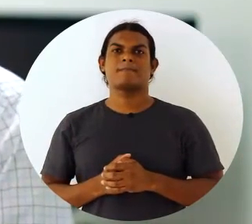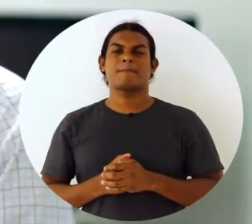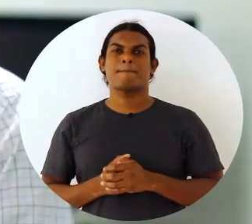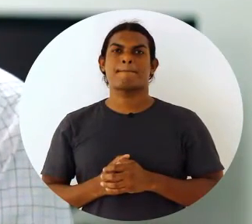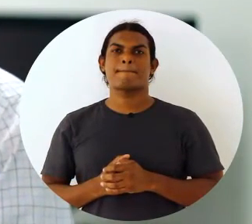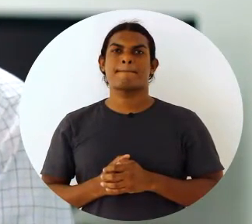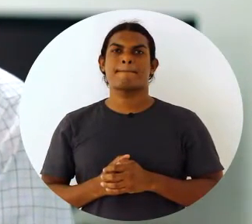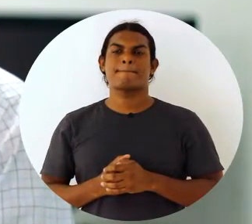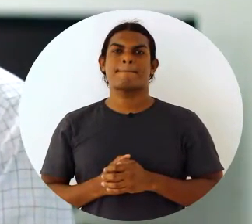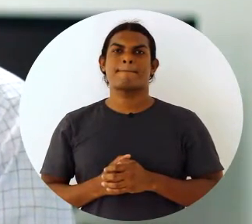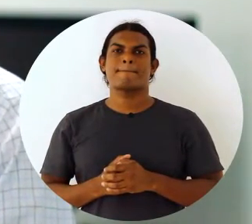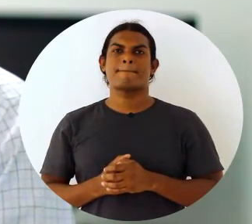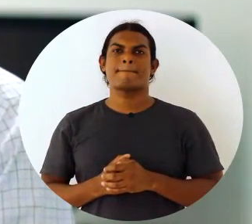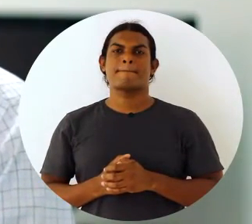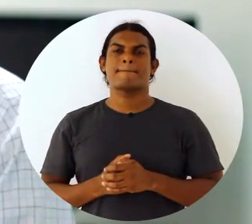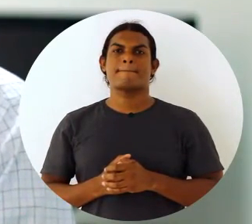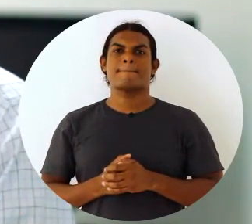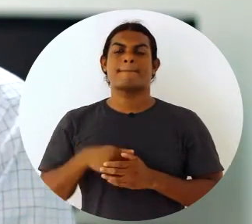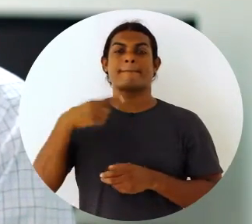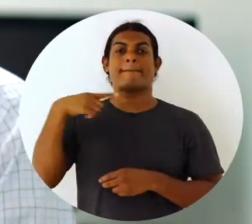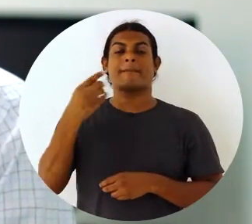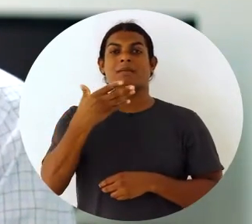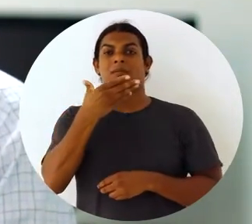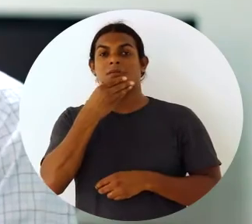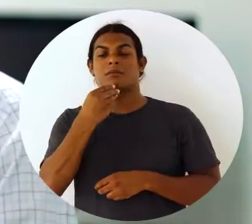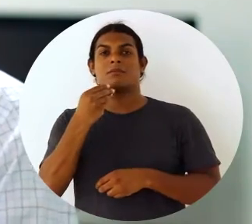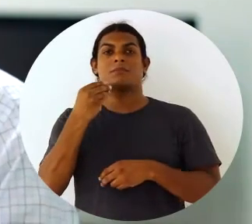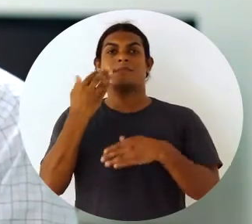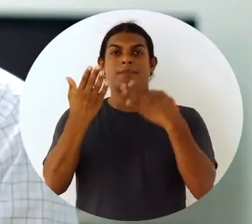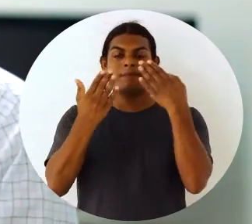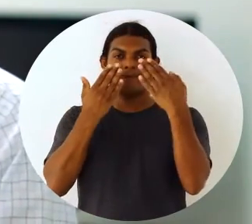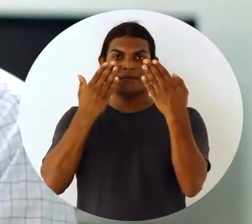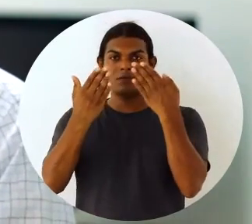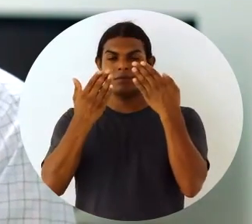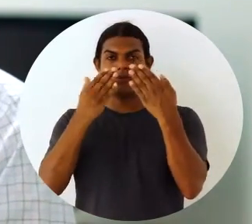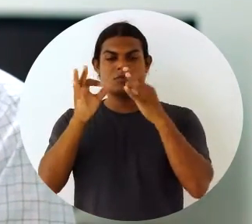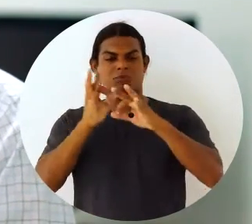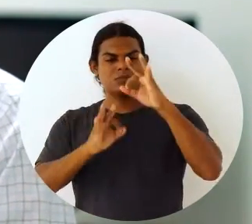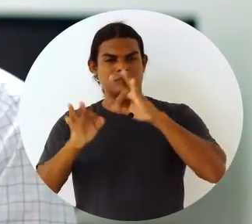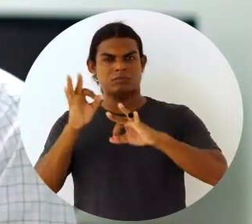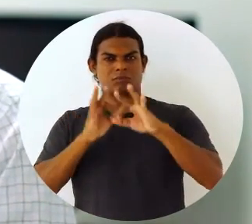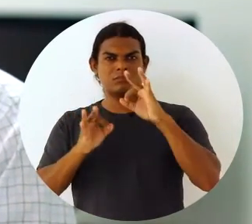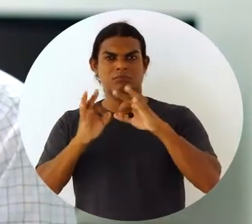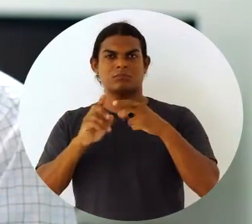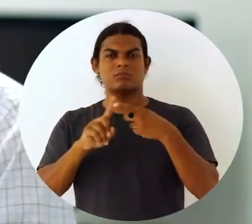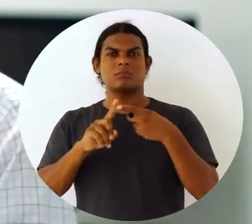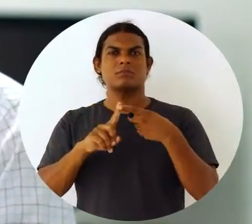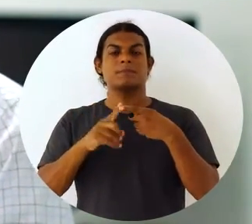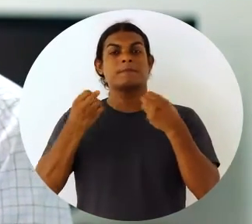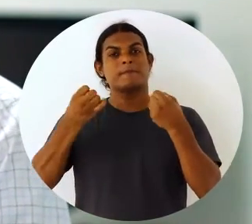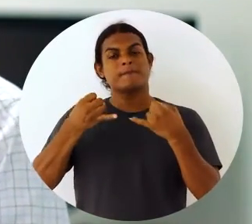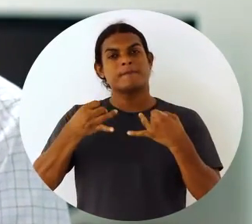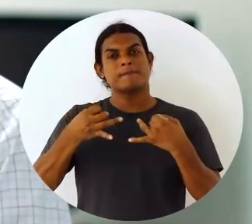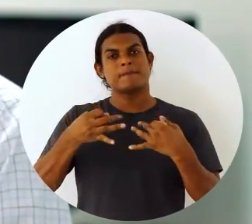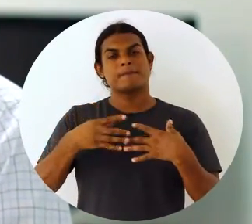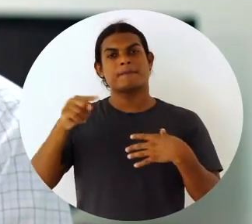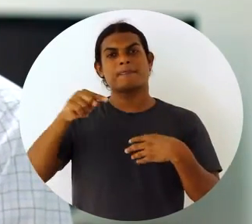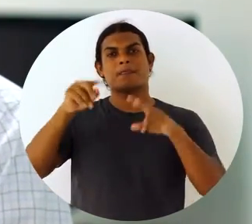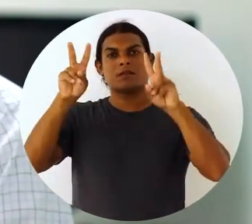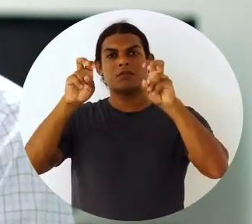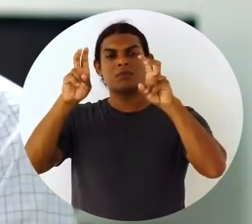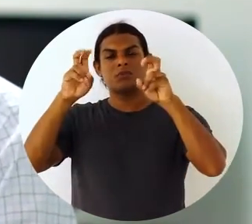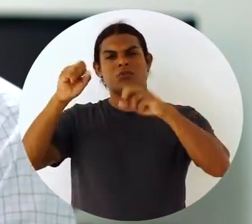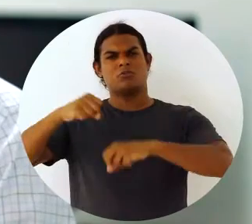Criságeis, que foi um psicólogo organizacional, ele abrangeu também esse conceito. Ele dizia que, além desses fatores